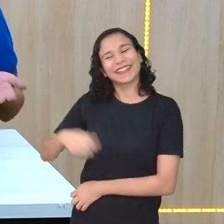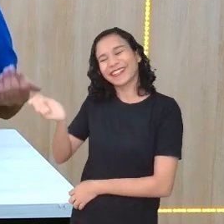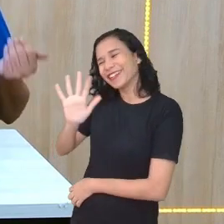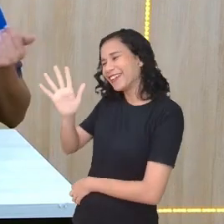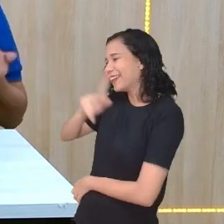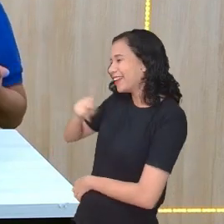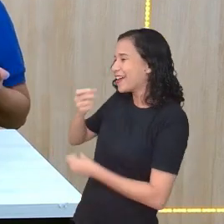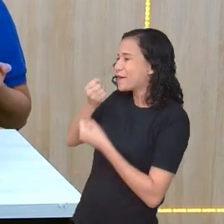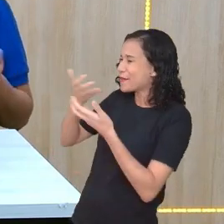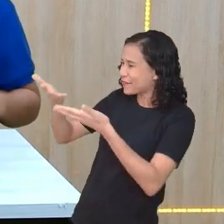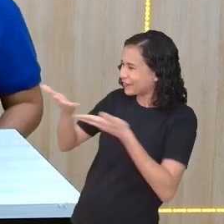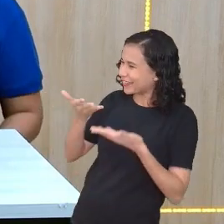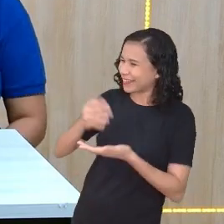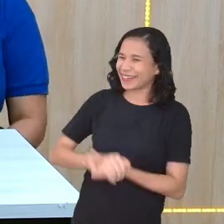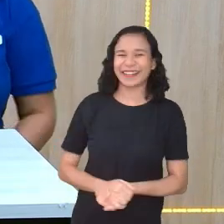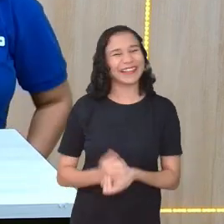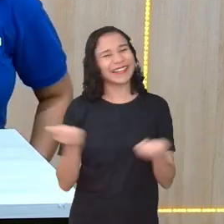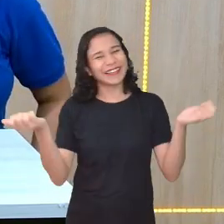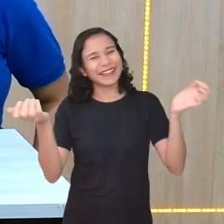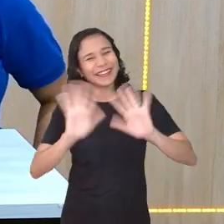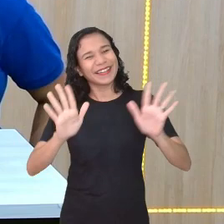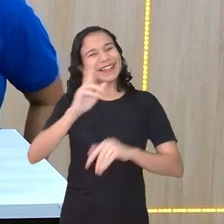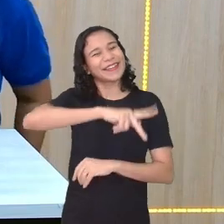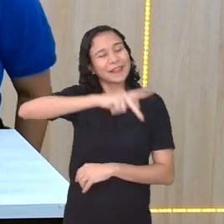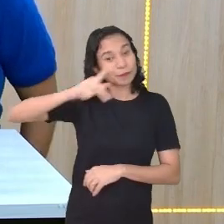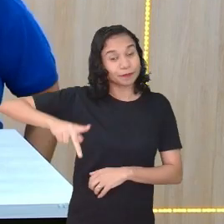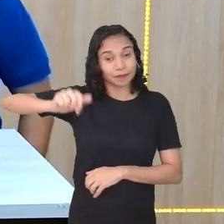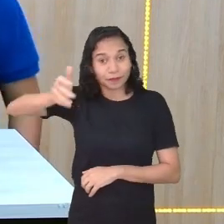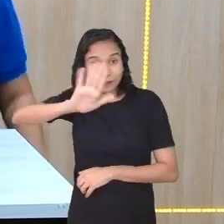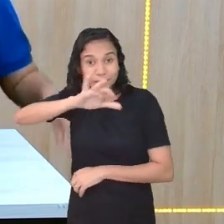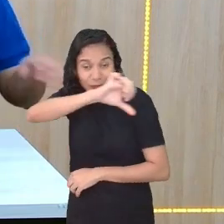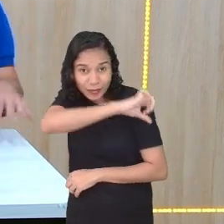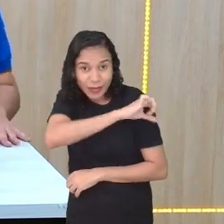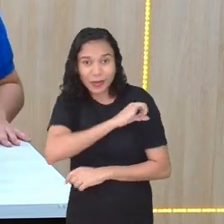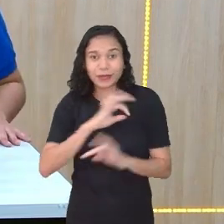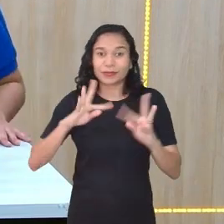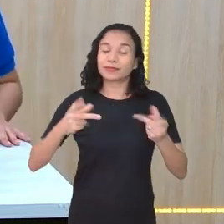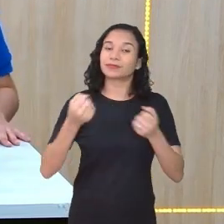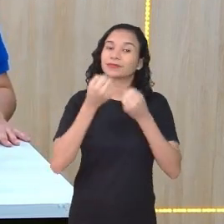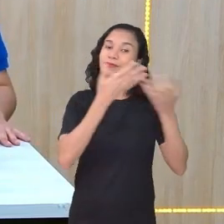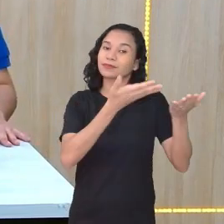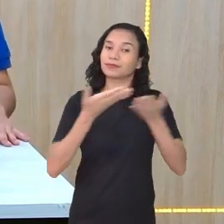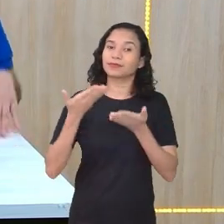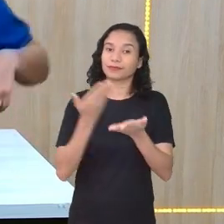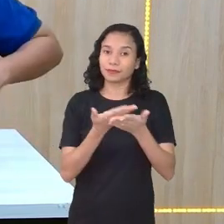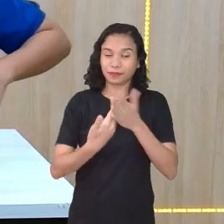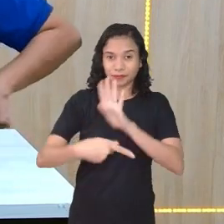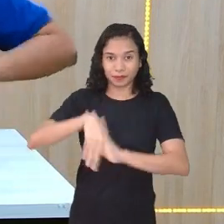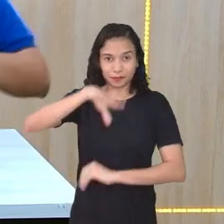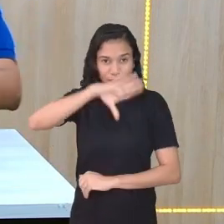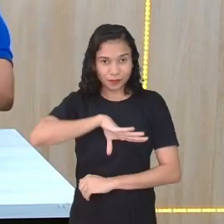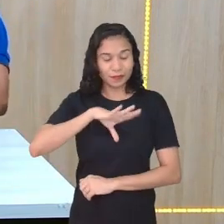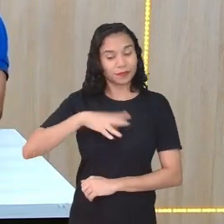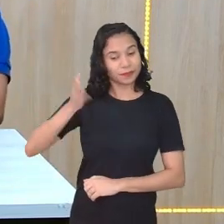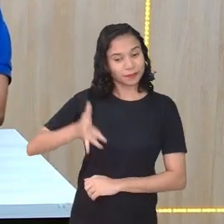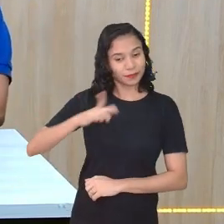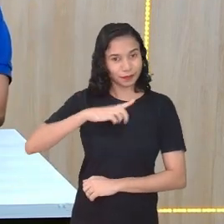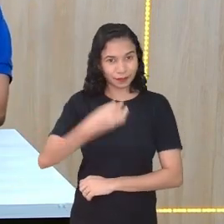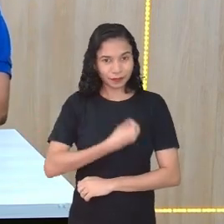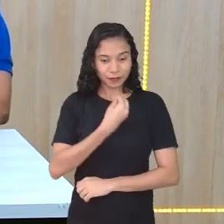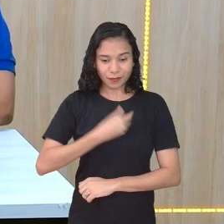Olá, professora, bem-vinda! Olá, professora Camille. Olá, nono ano. Sejam todos bem-vindos à aula de língua portuguesa. Eu já tô aqui, ó,